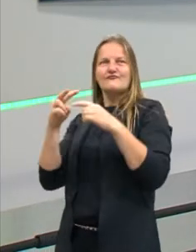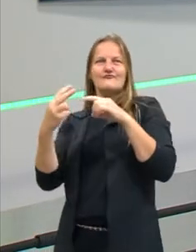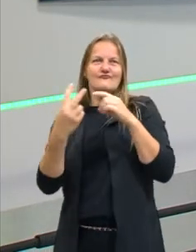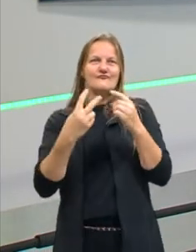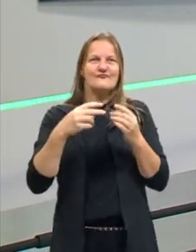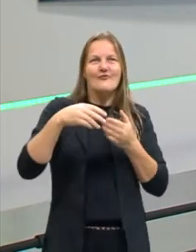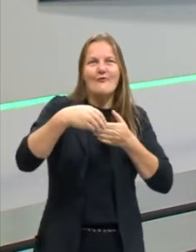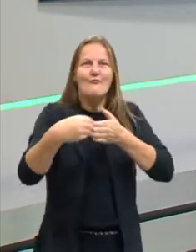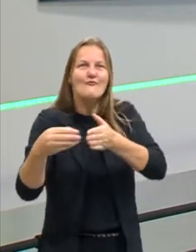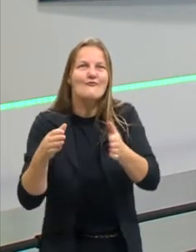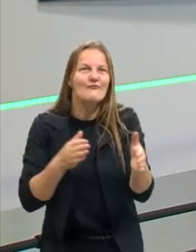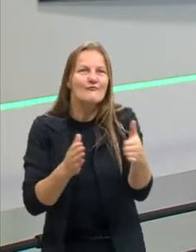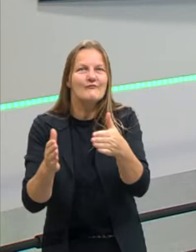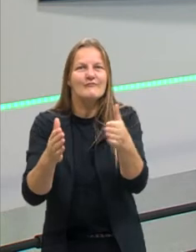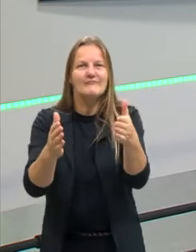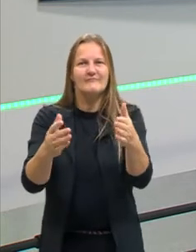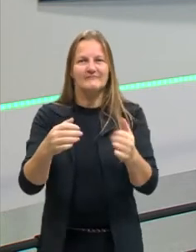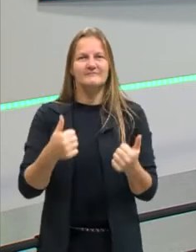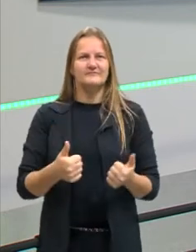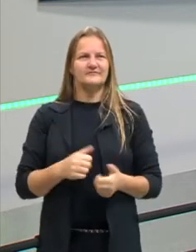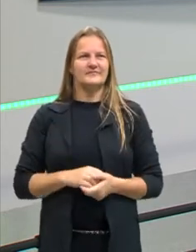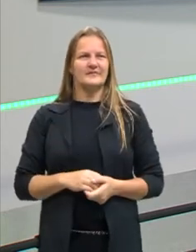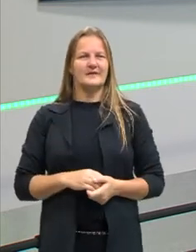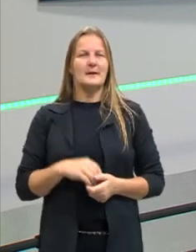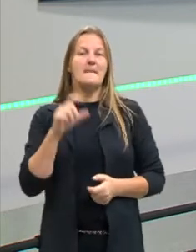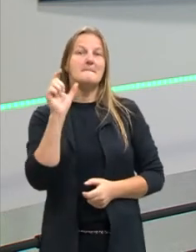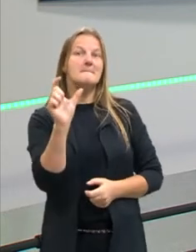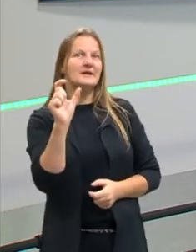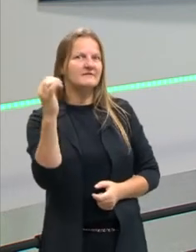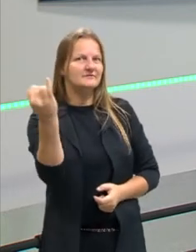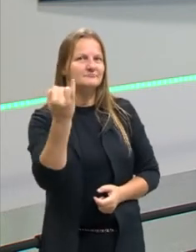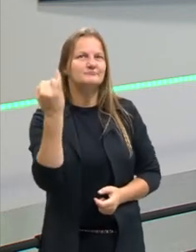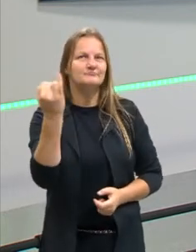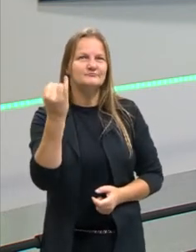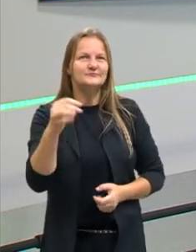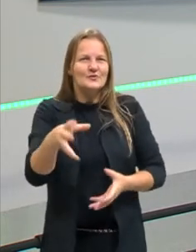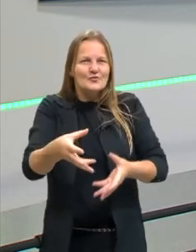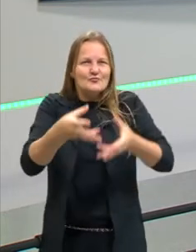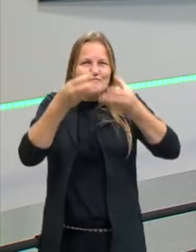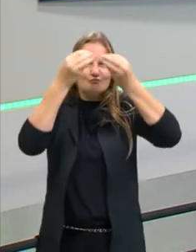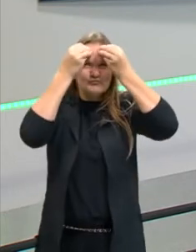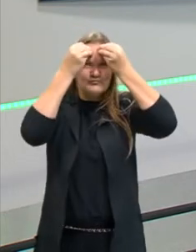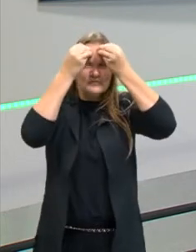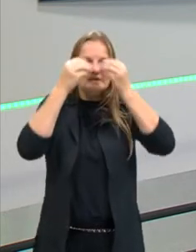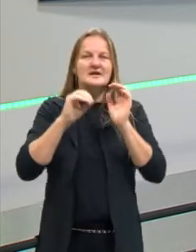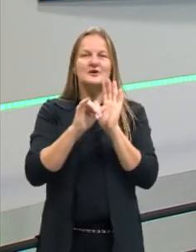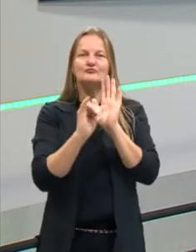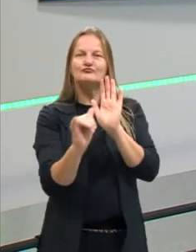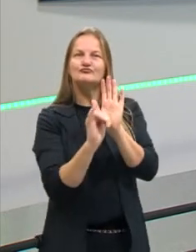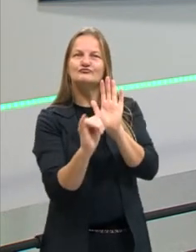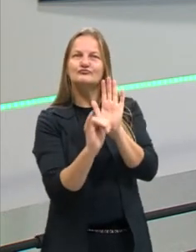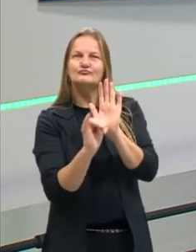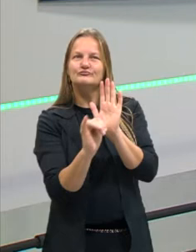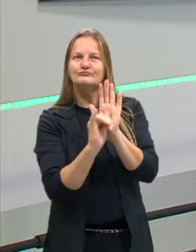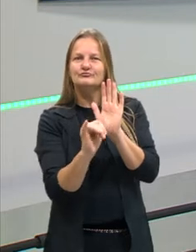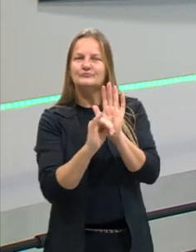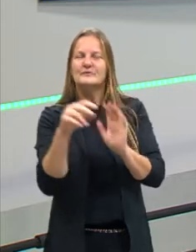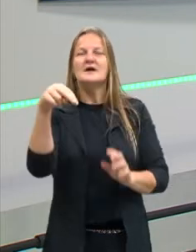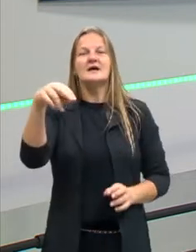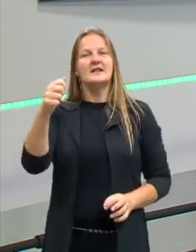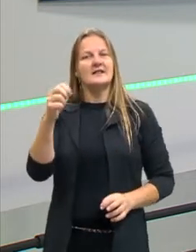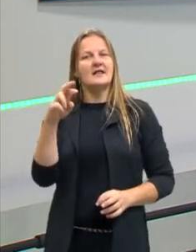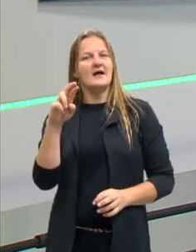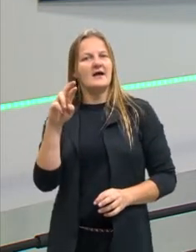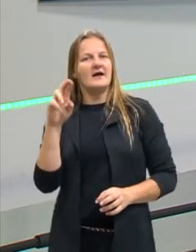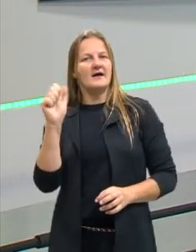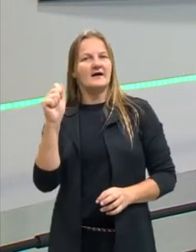a isso ou àquilo. Tem uma palavrinha aqui que é bem importante a gente gravar, que é narrativa. É fundamental entender que